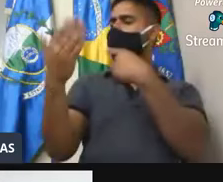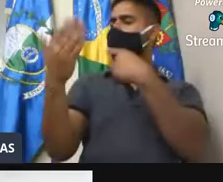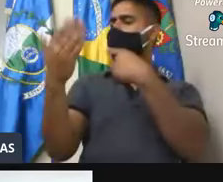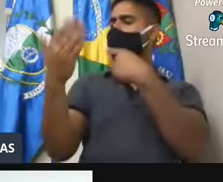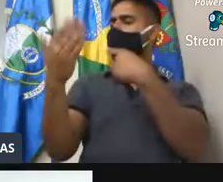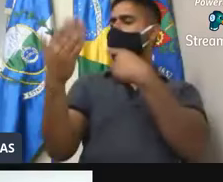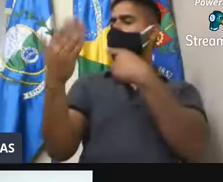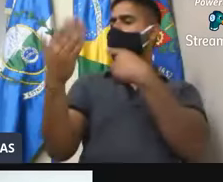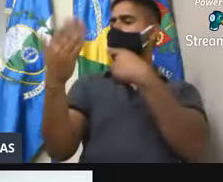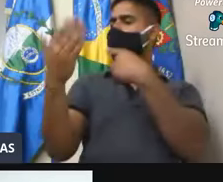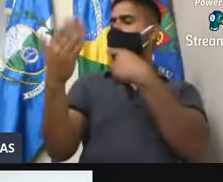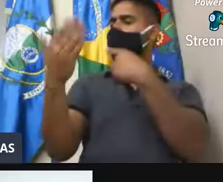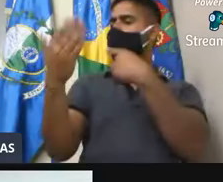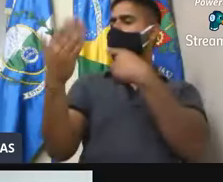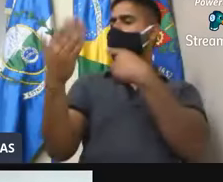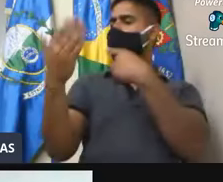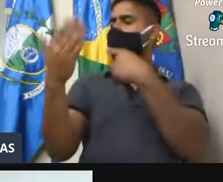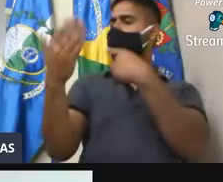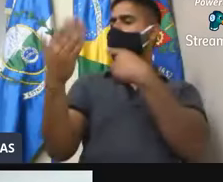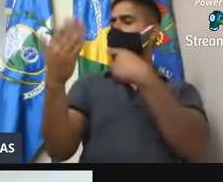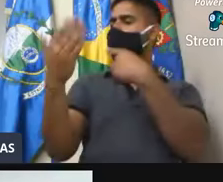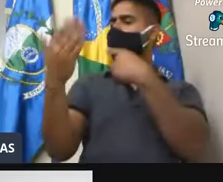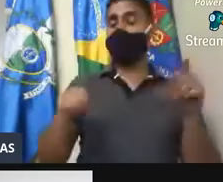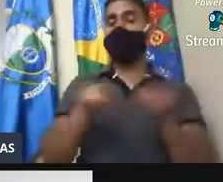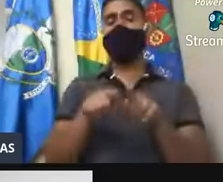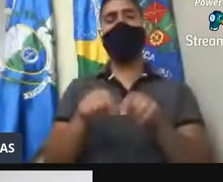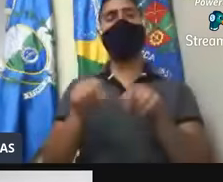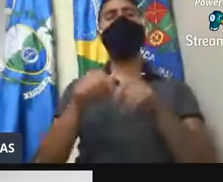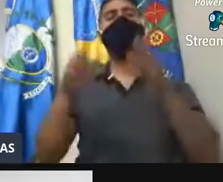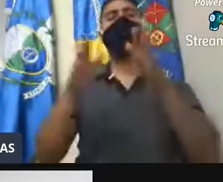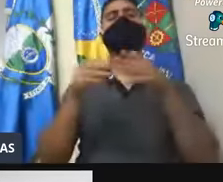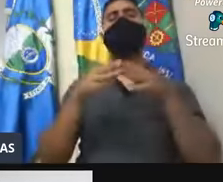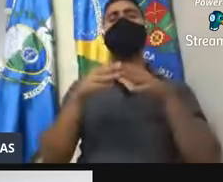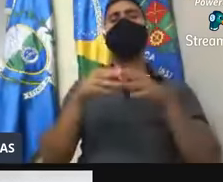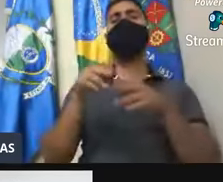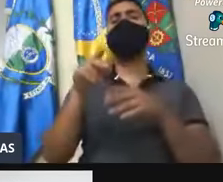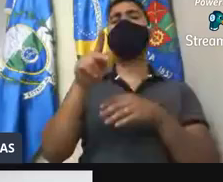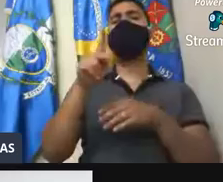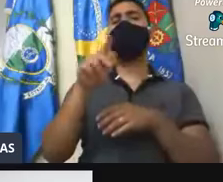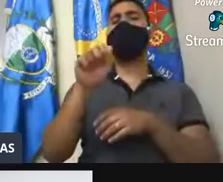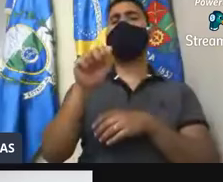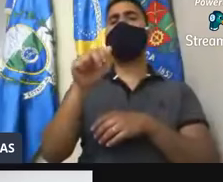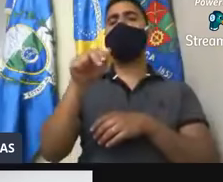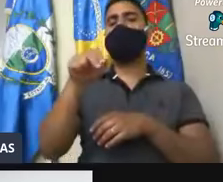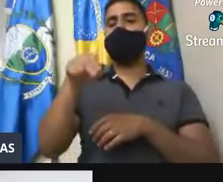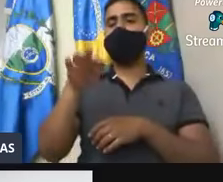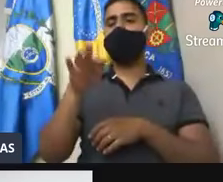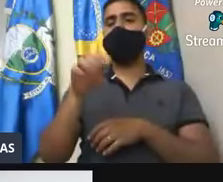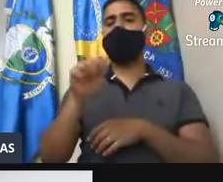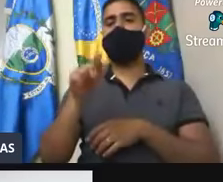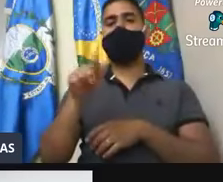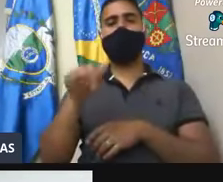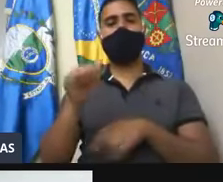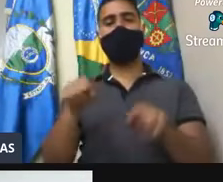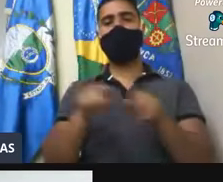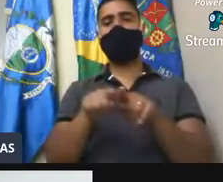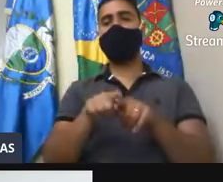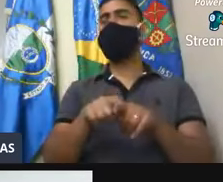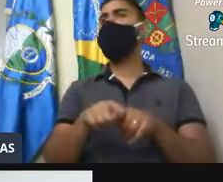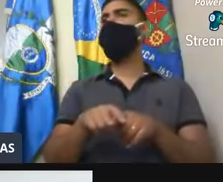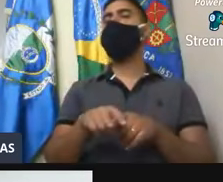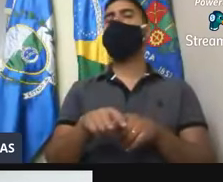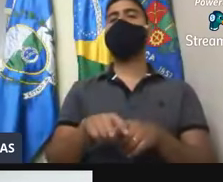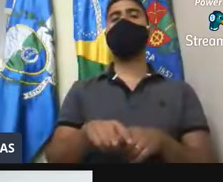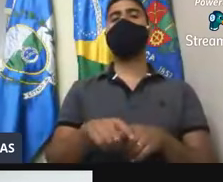nossos distritos. Conservatória, vou também, solicitei para Pentanha e para, também, junto com o meu querido vereador Pedro,